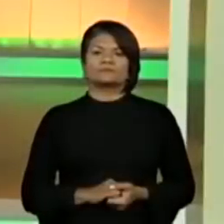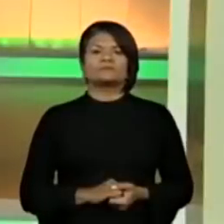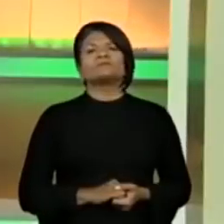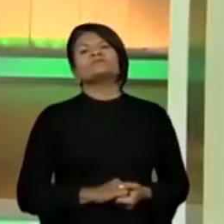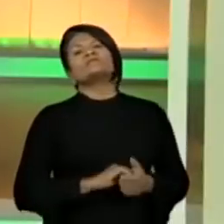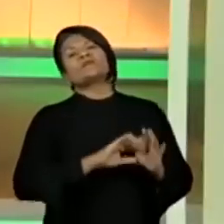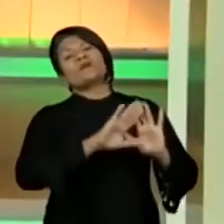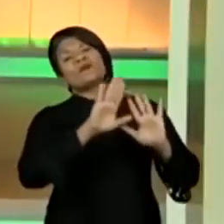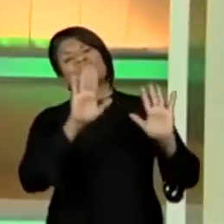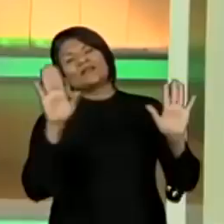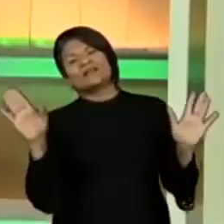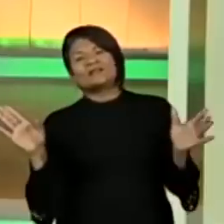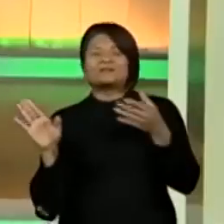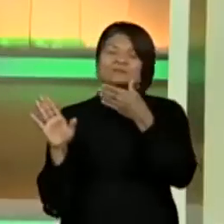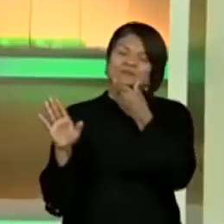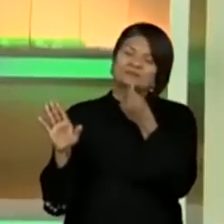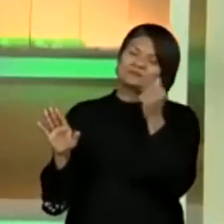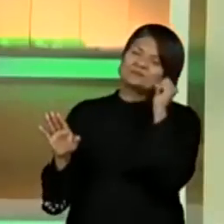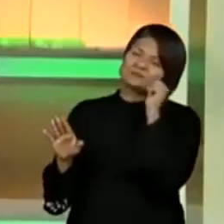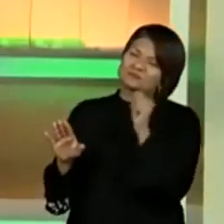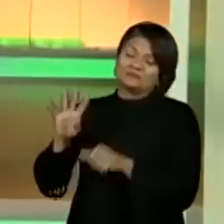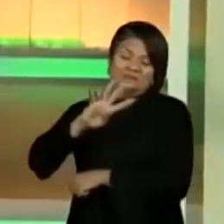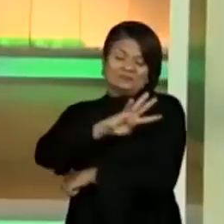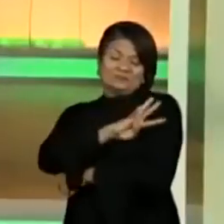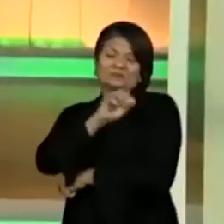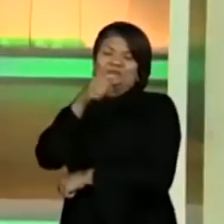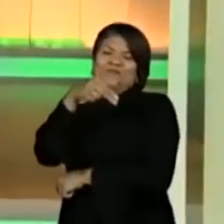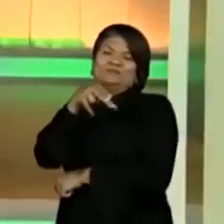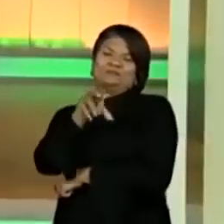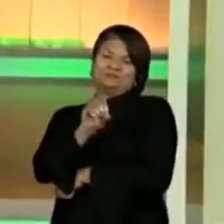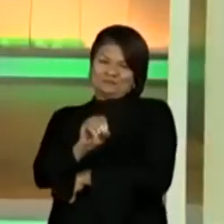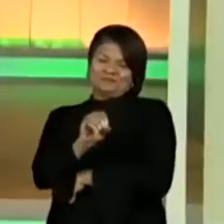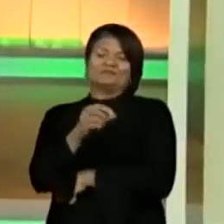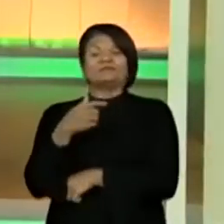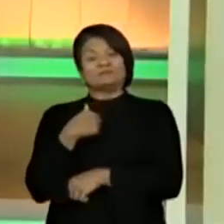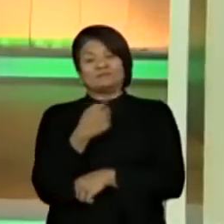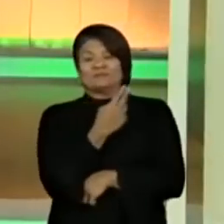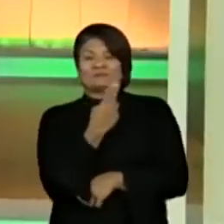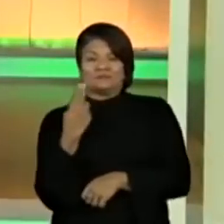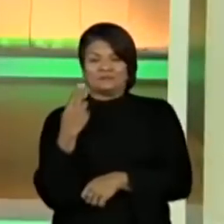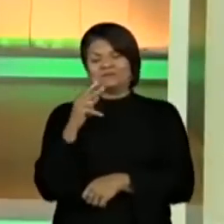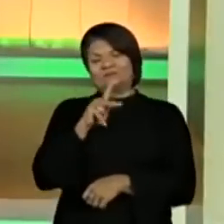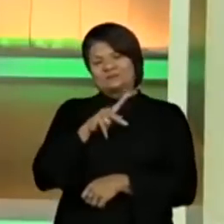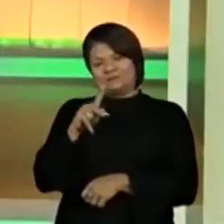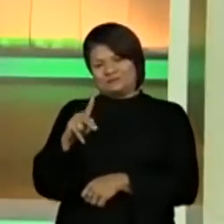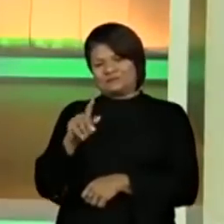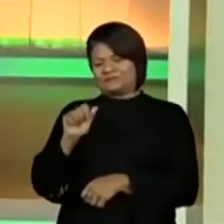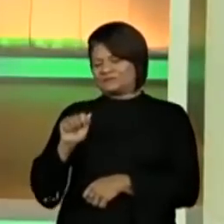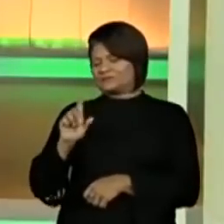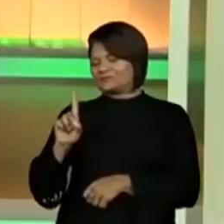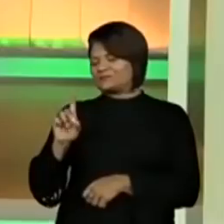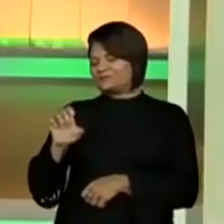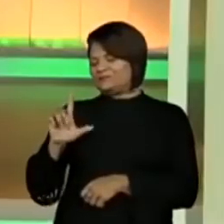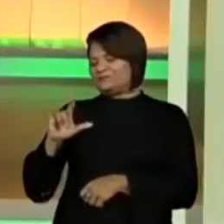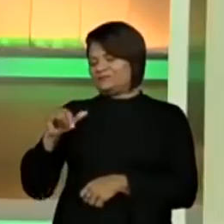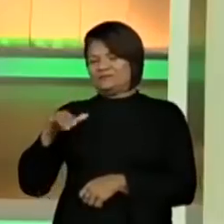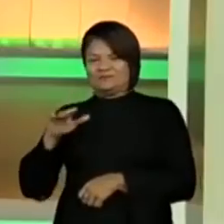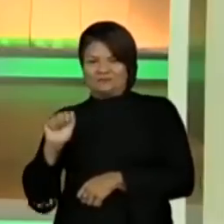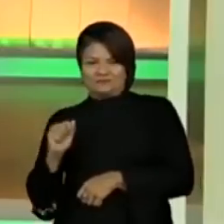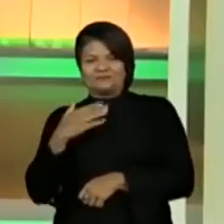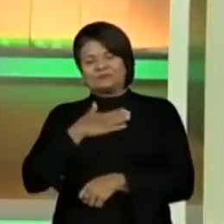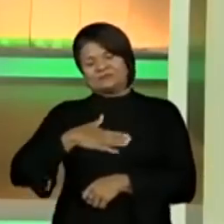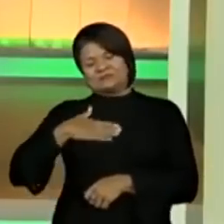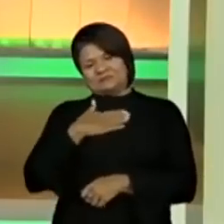Olá, meninos e meninas do quarto ano, eu sou a professora Adelina, é um prazer estar aqui com vocês.